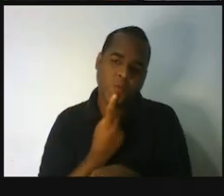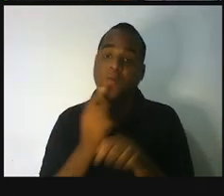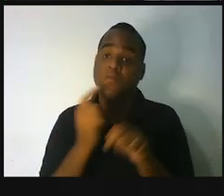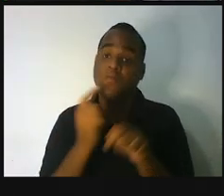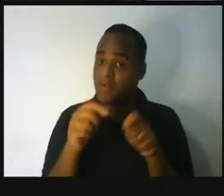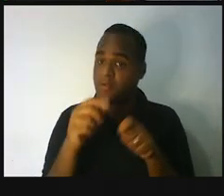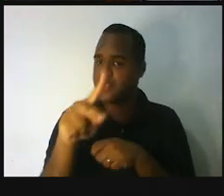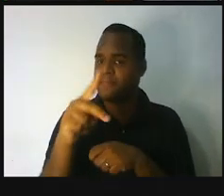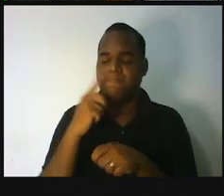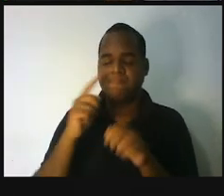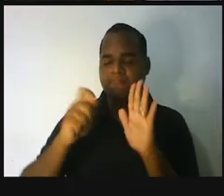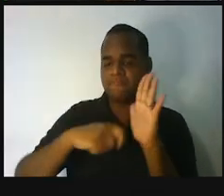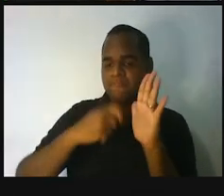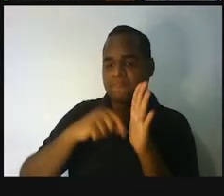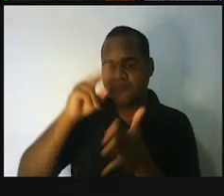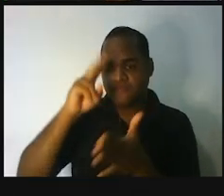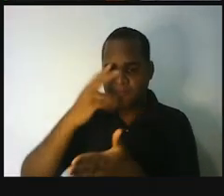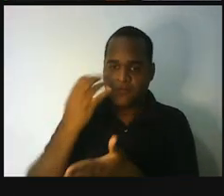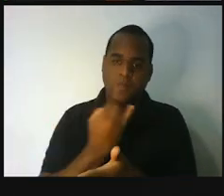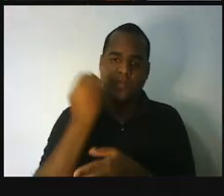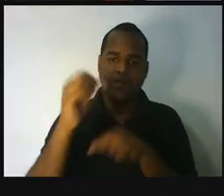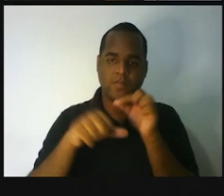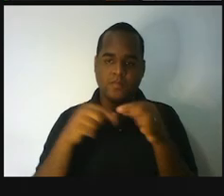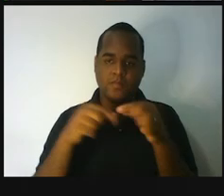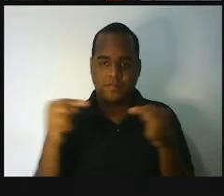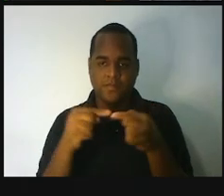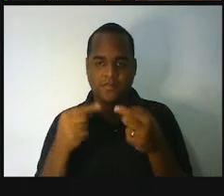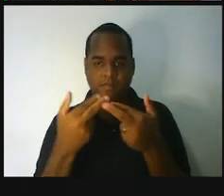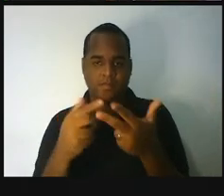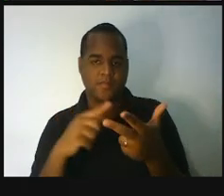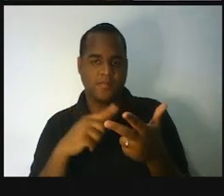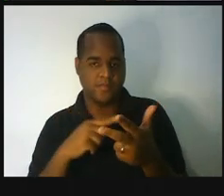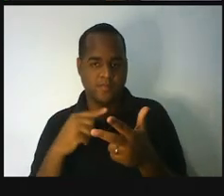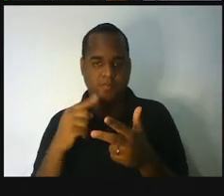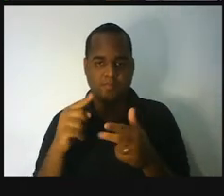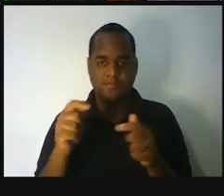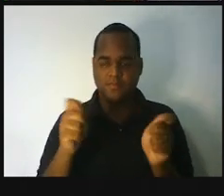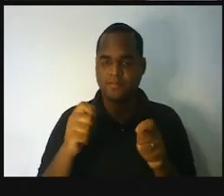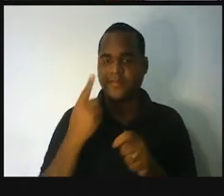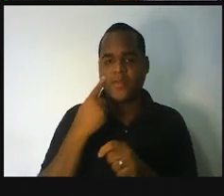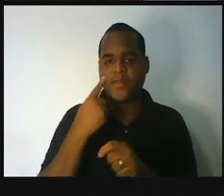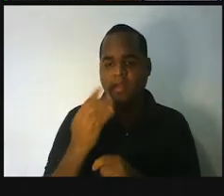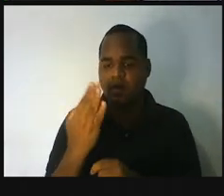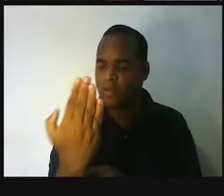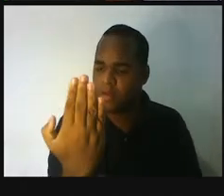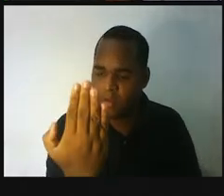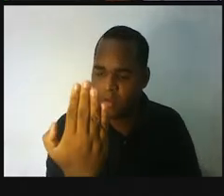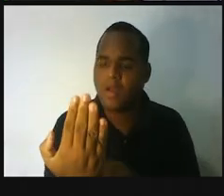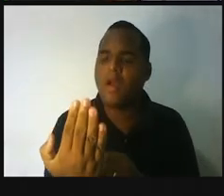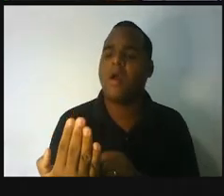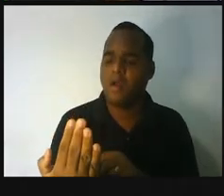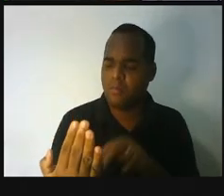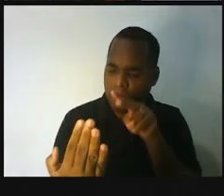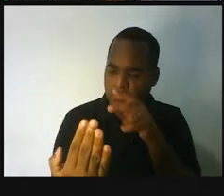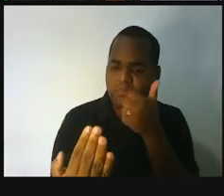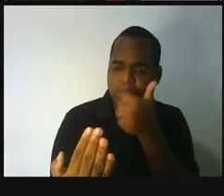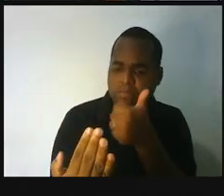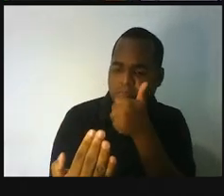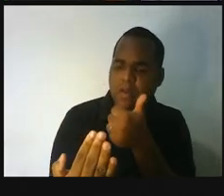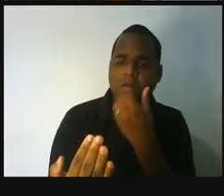você precisar lembrar dessas coisas, é só você pegar o áudio e dar uma escutada nele. Certo?